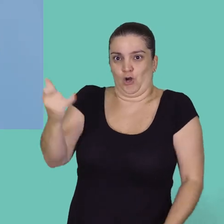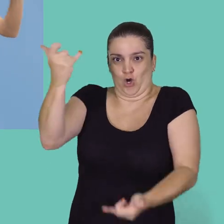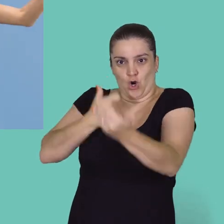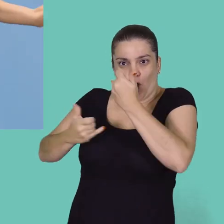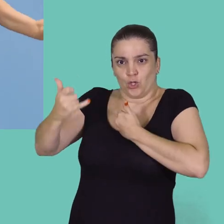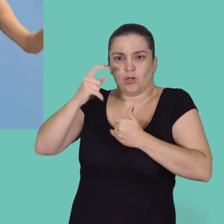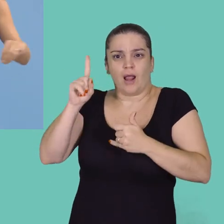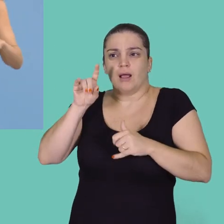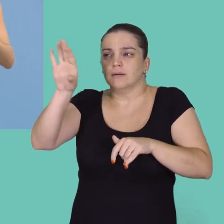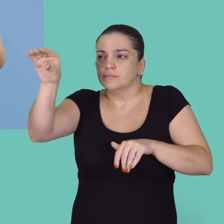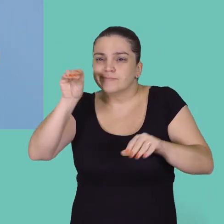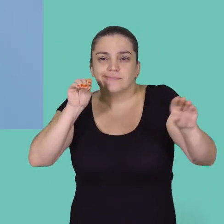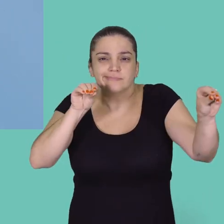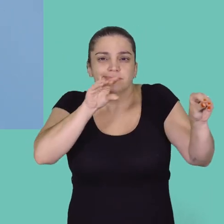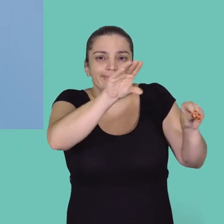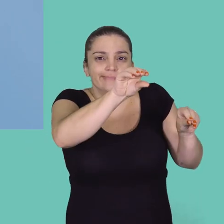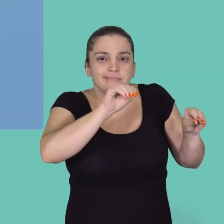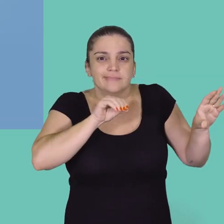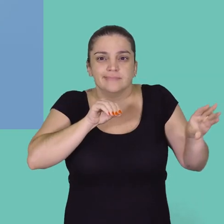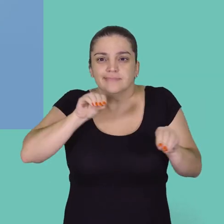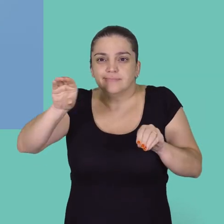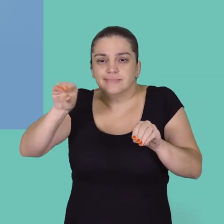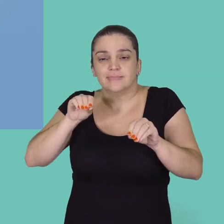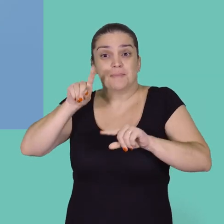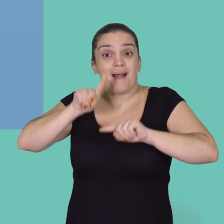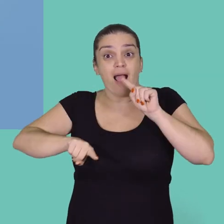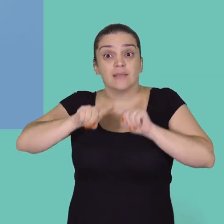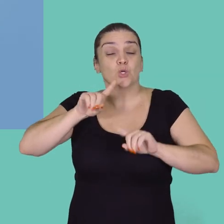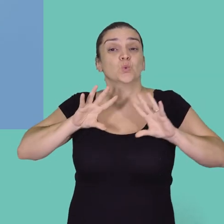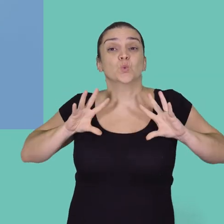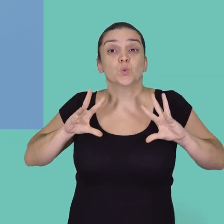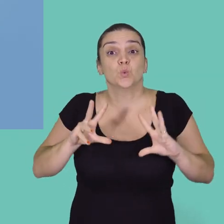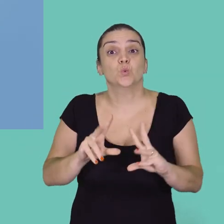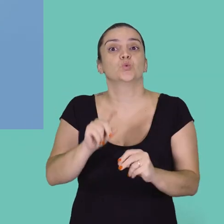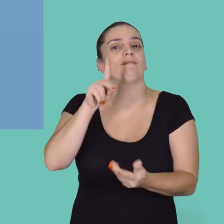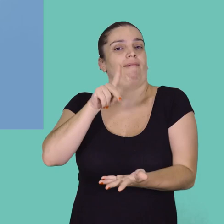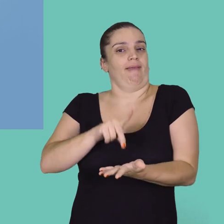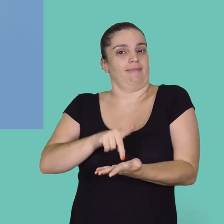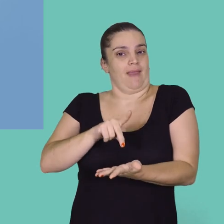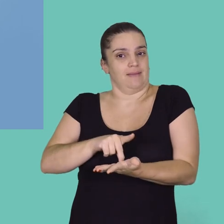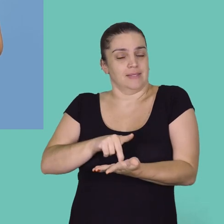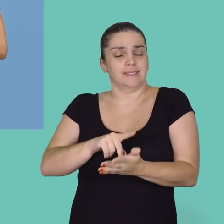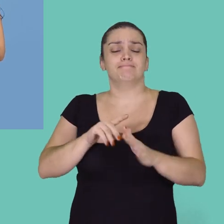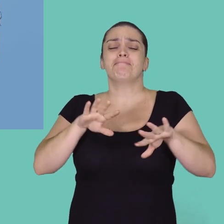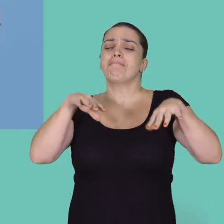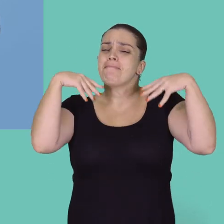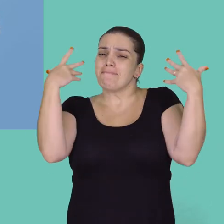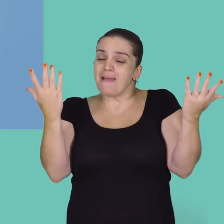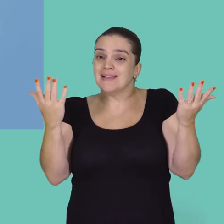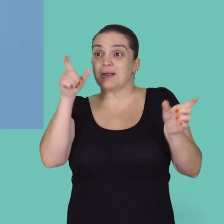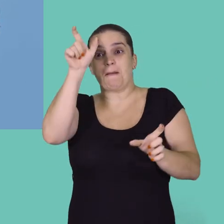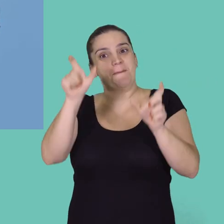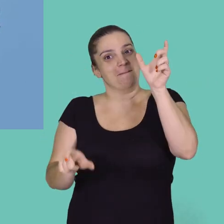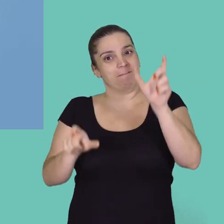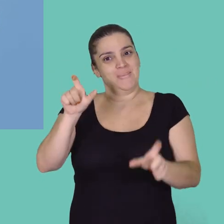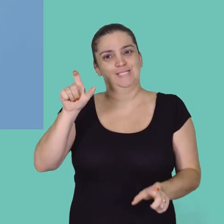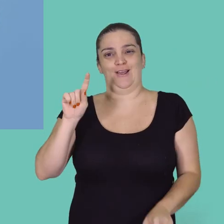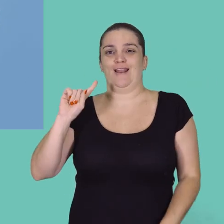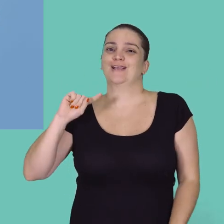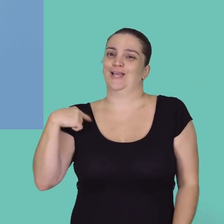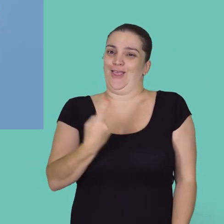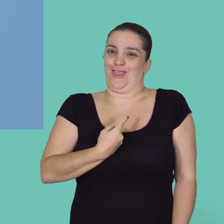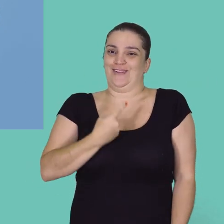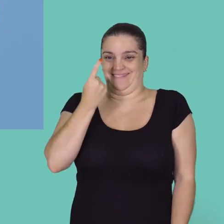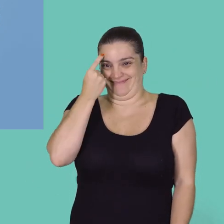mas a gente foi coletando material e tudo que está aqui é absolutamente verdade. No entanto, os personagens, eles